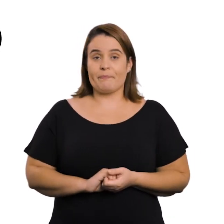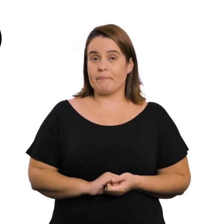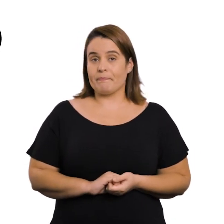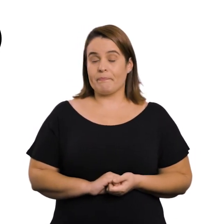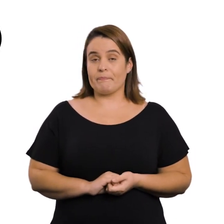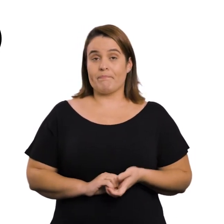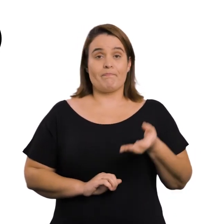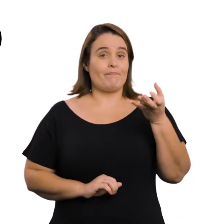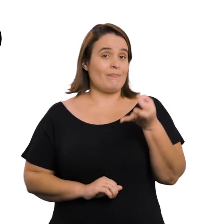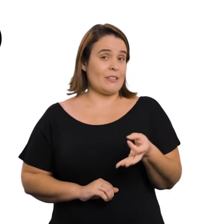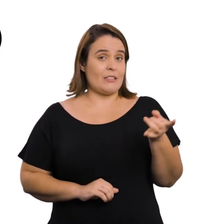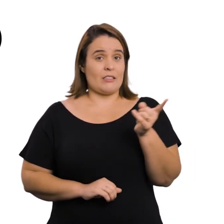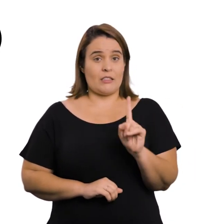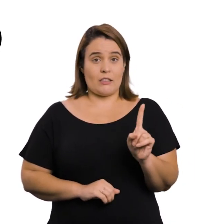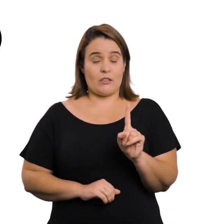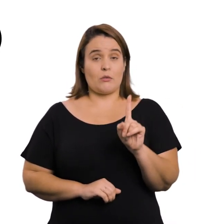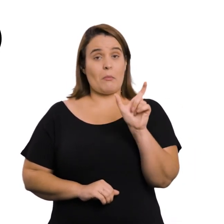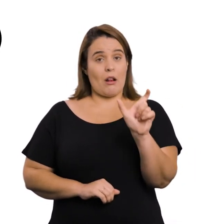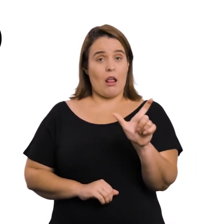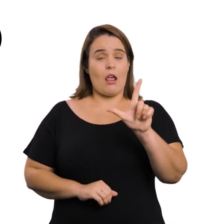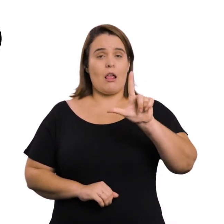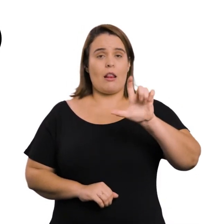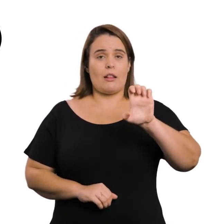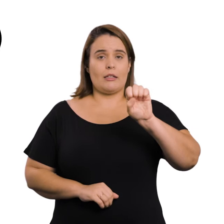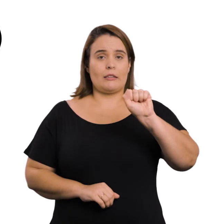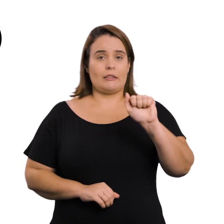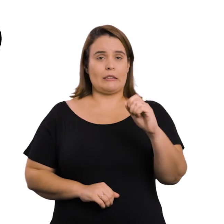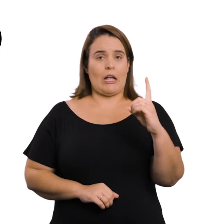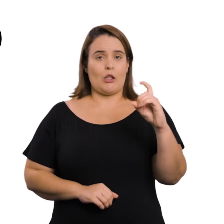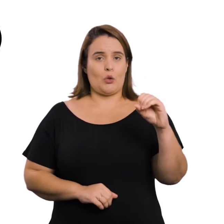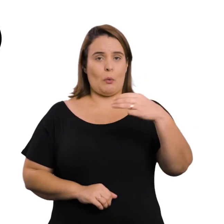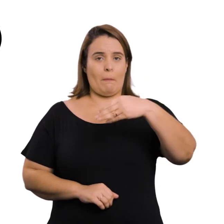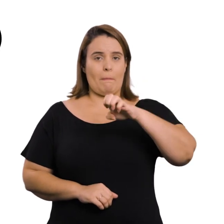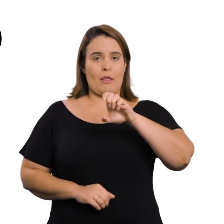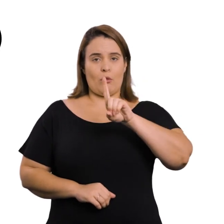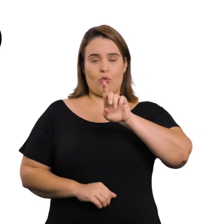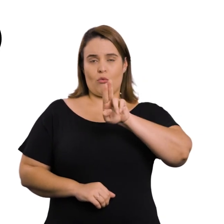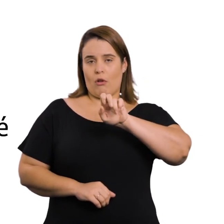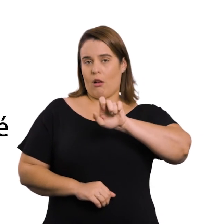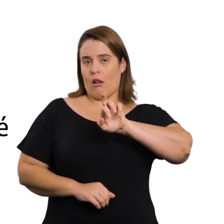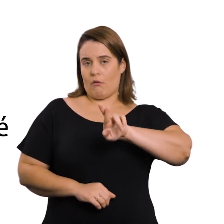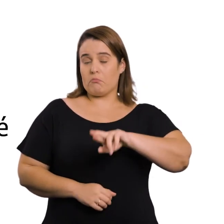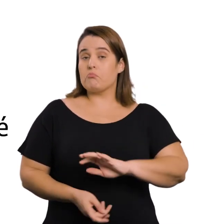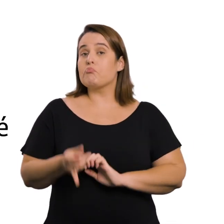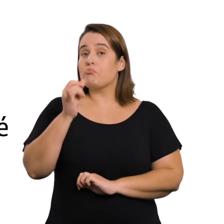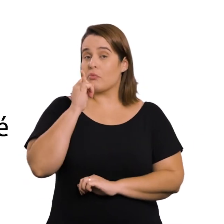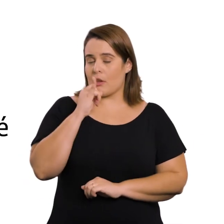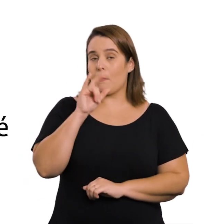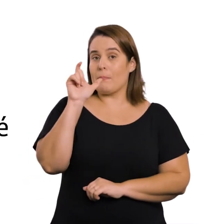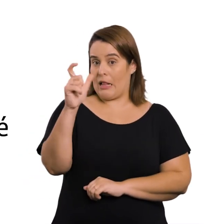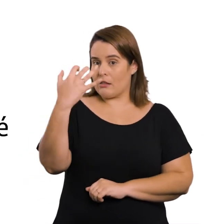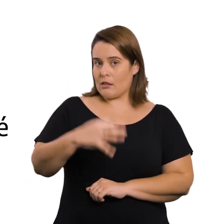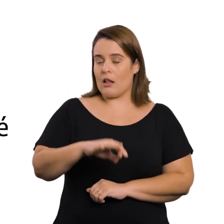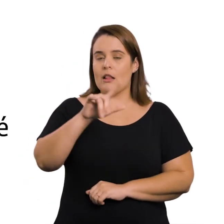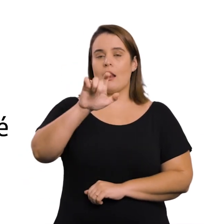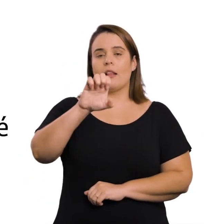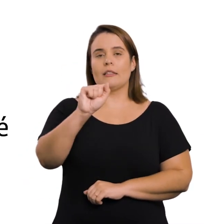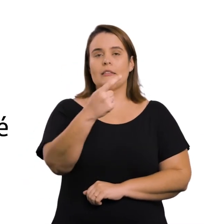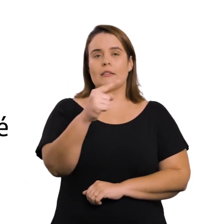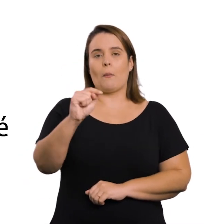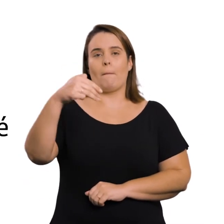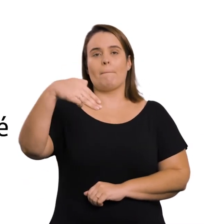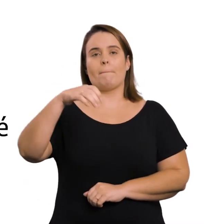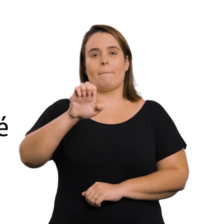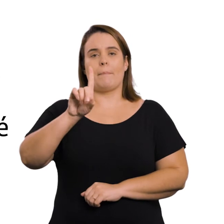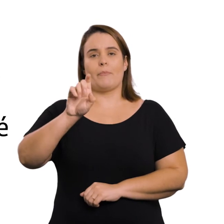e ou sensibilidade Não é adequada a expressão lesado medular Exemplos Daniela, que tem